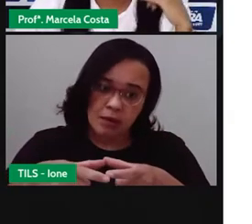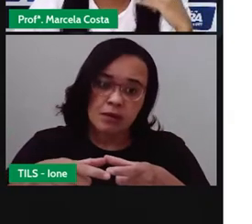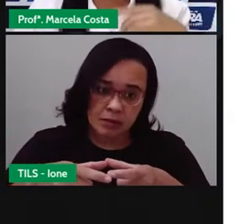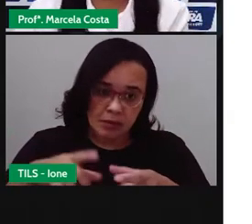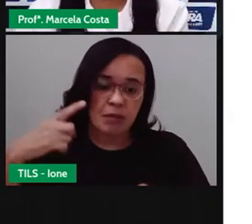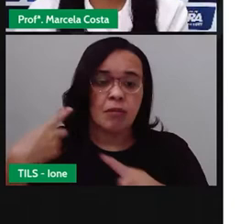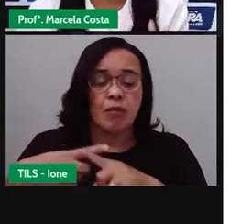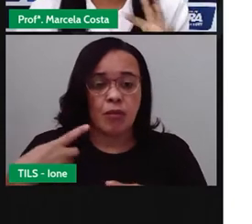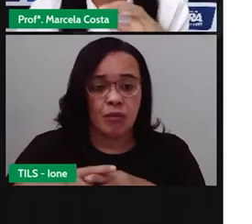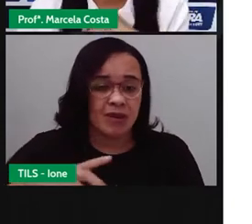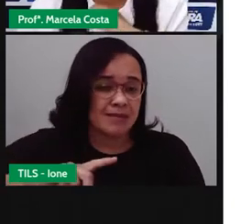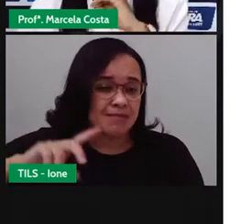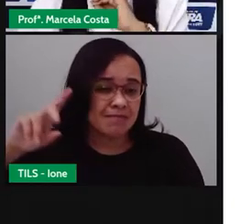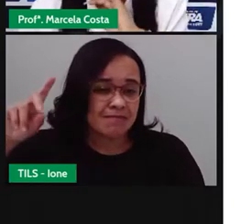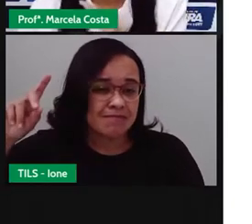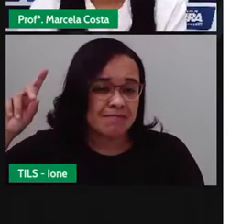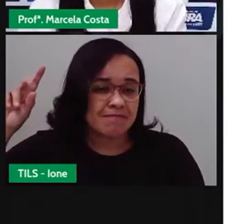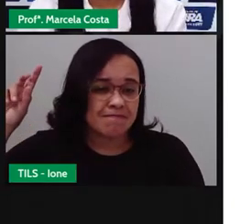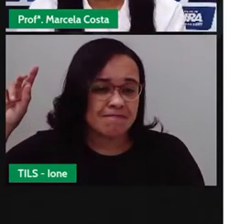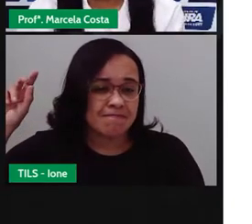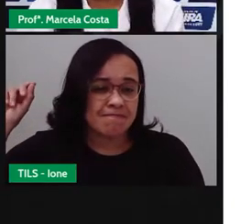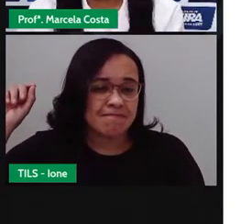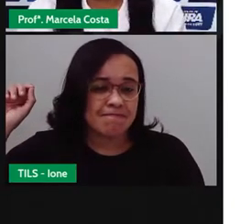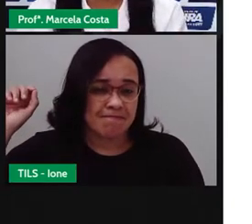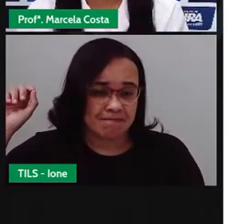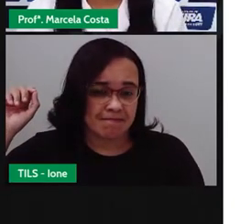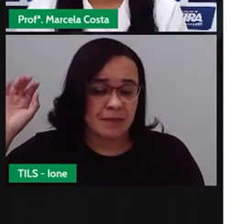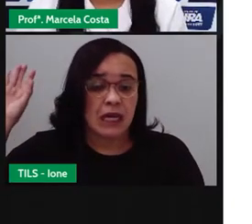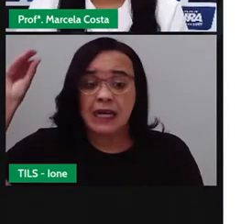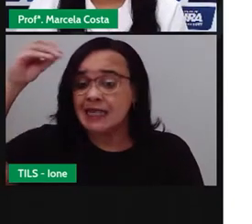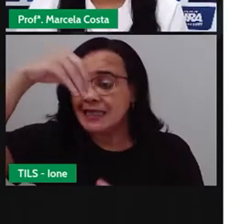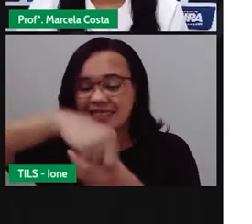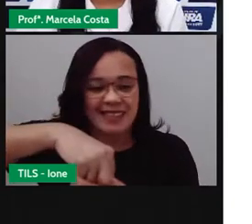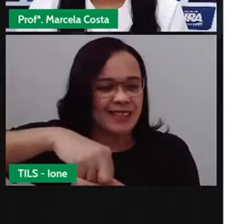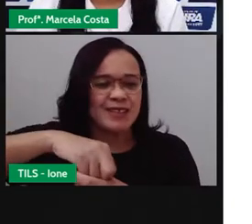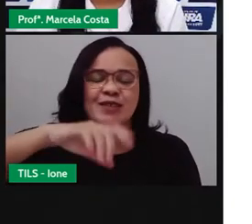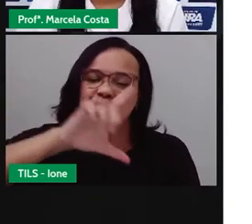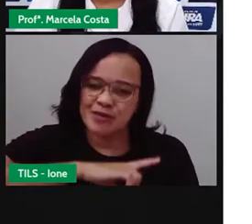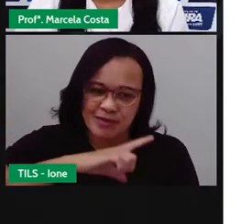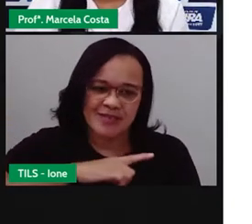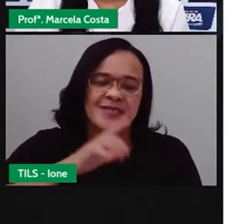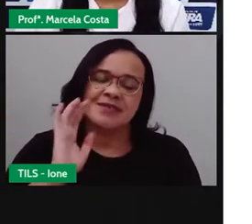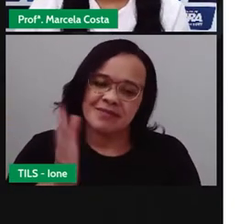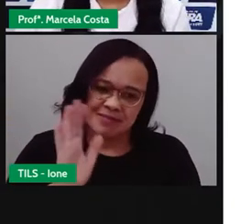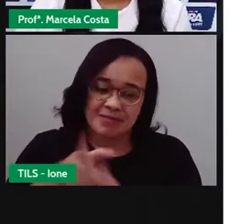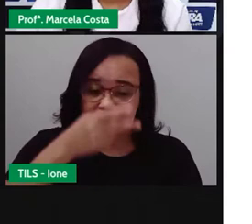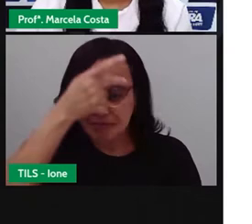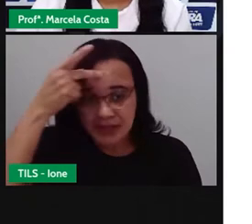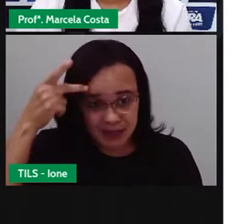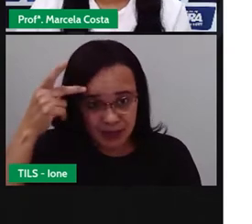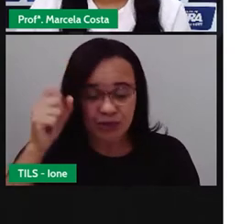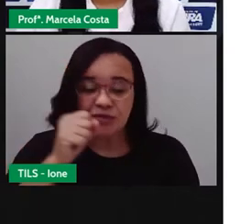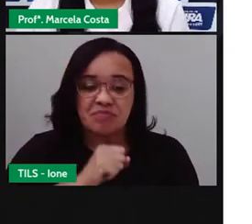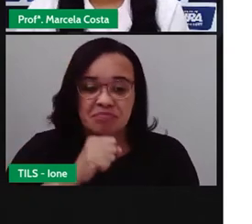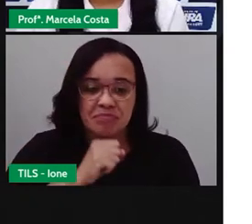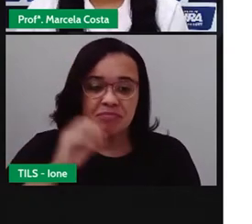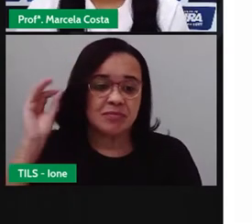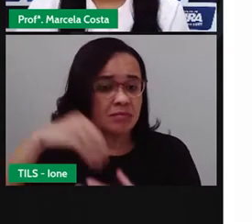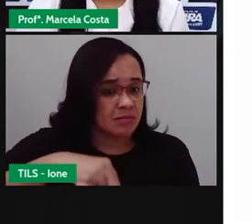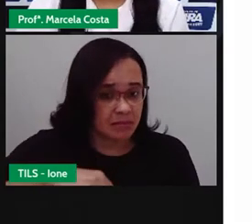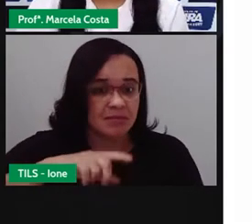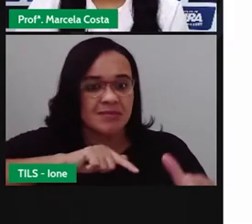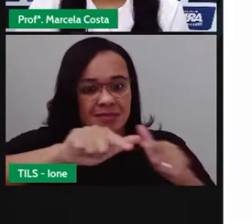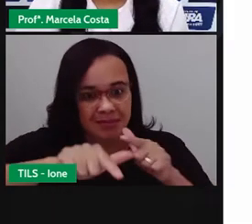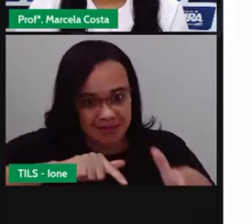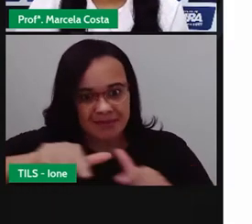antigos, eles têm seus albões na área interna do Centro de Abastecimento. A gente vai ver também ambulâncias,